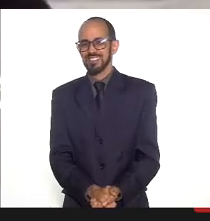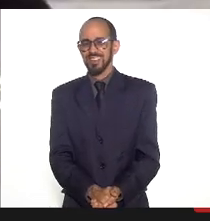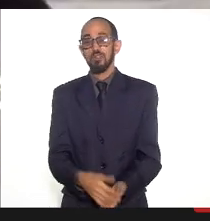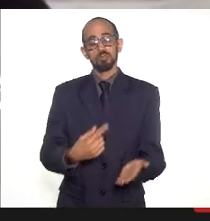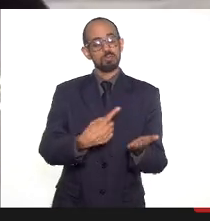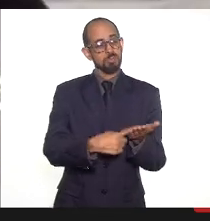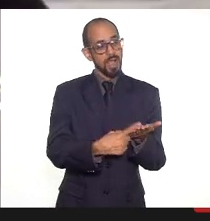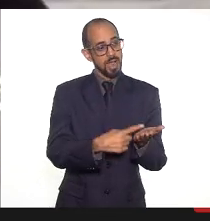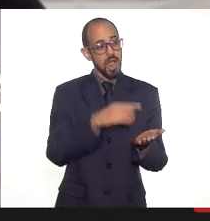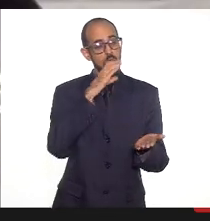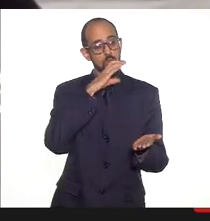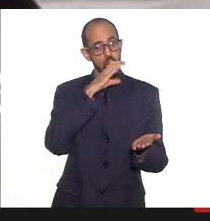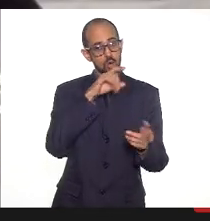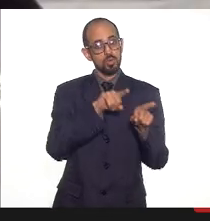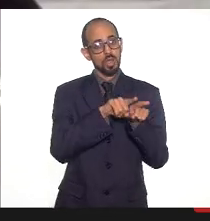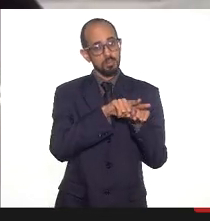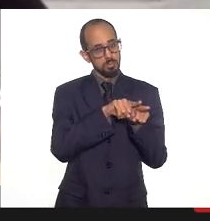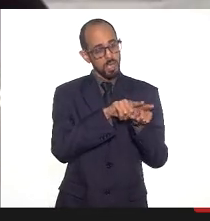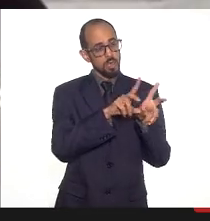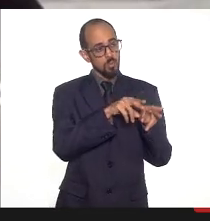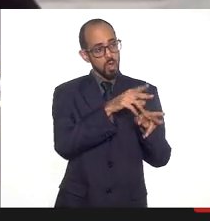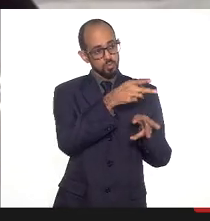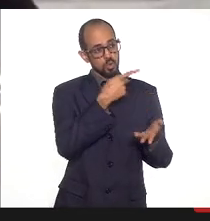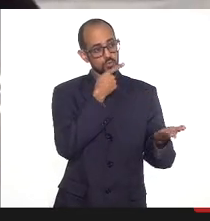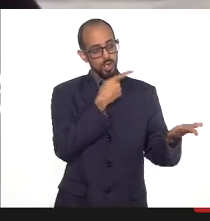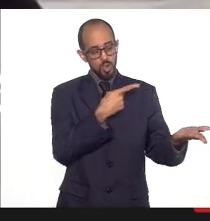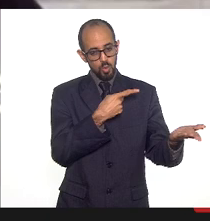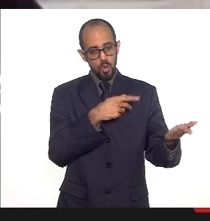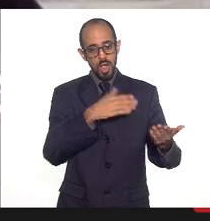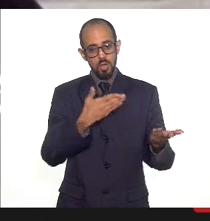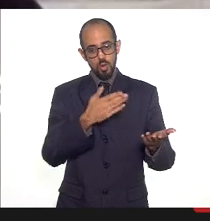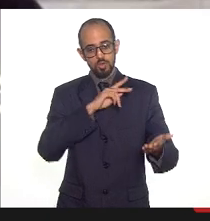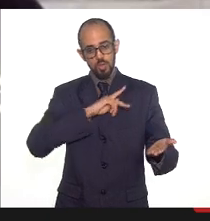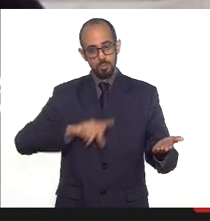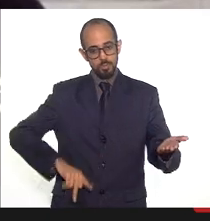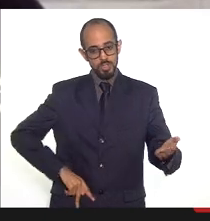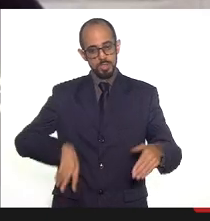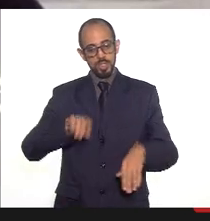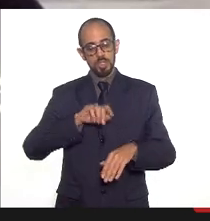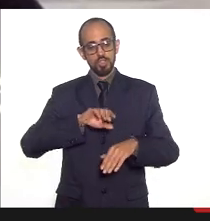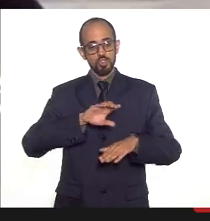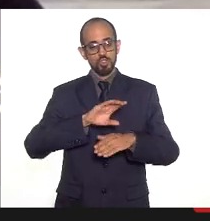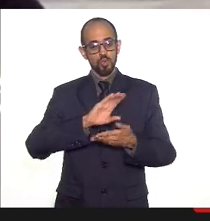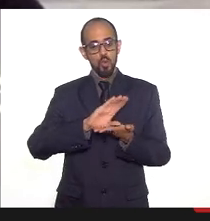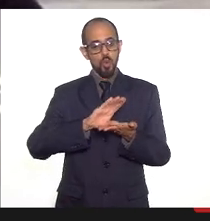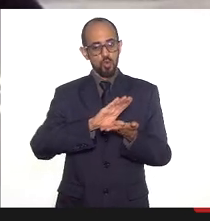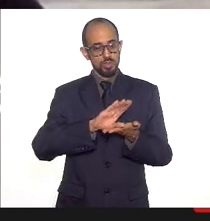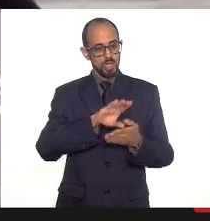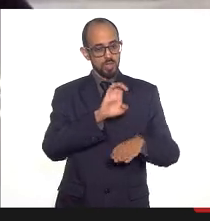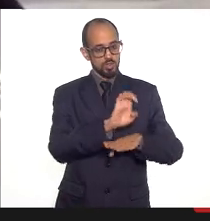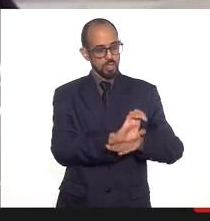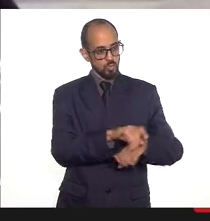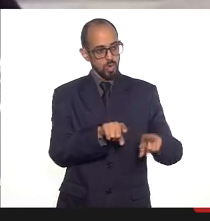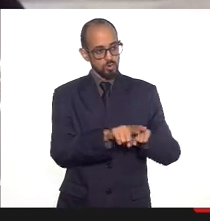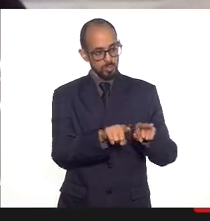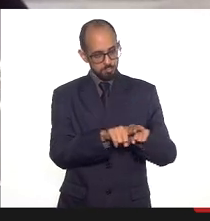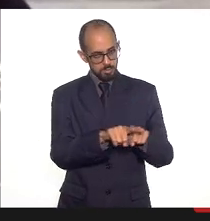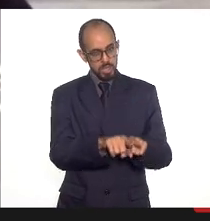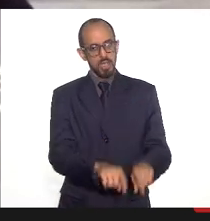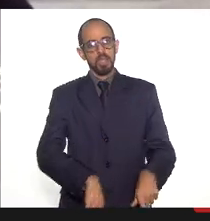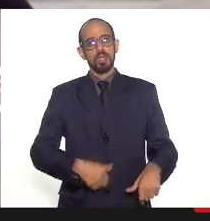a questão do conselho como o senhor mesmo diz o senhor agora é o presidente do conselho vamos marcar em breve essa reunião para